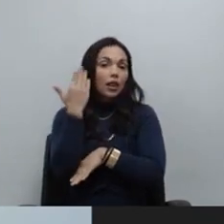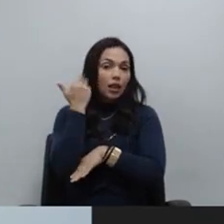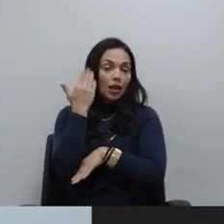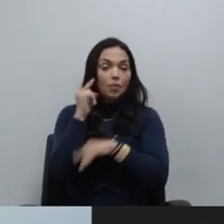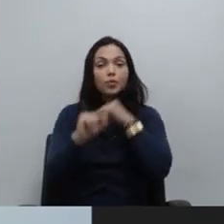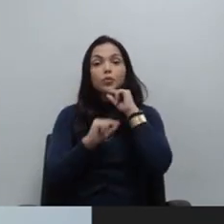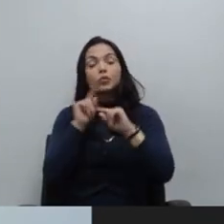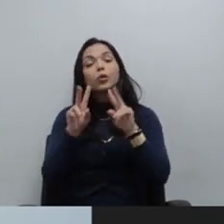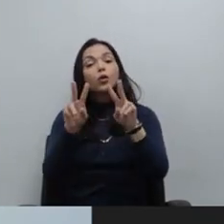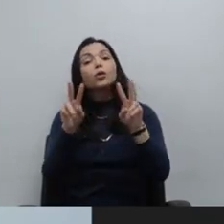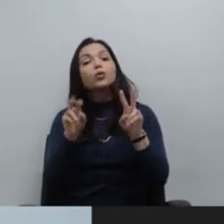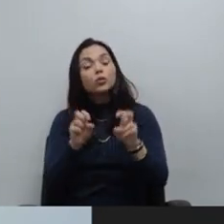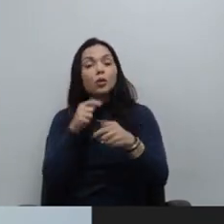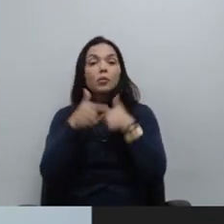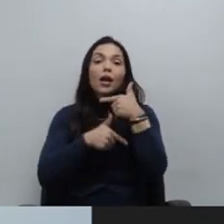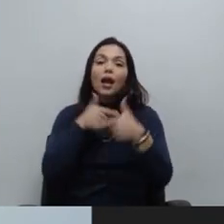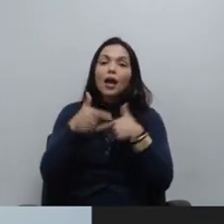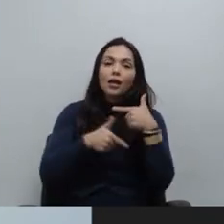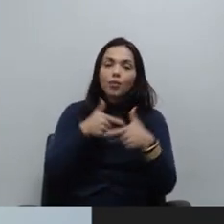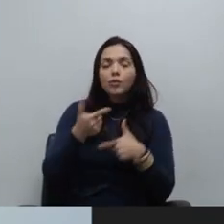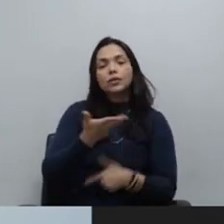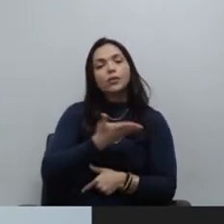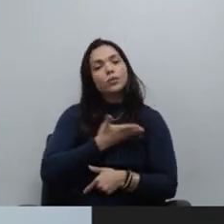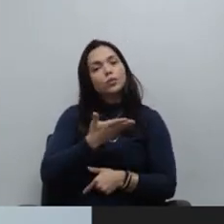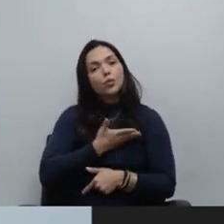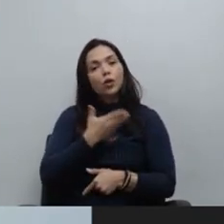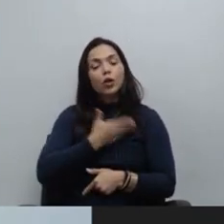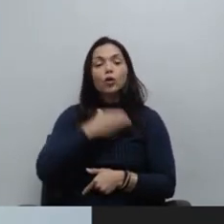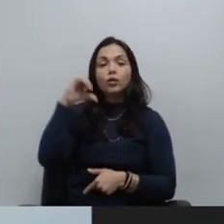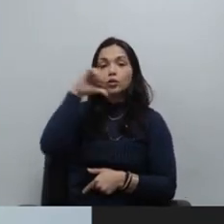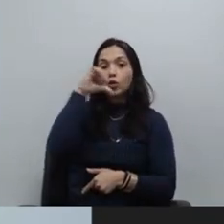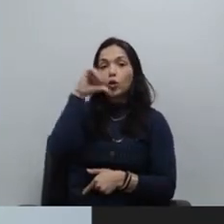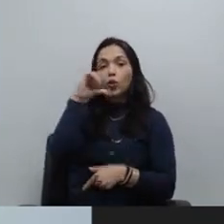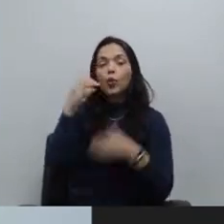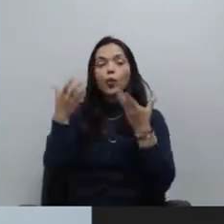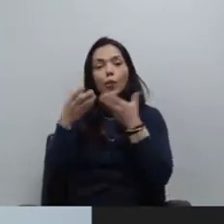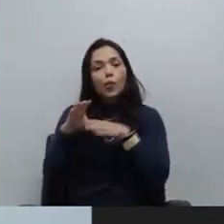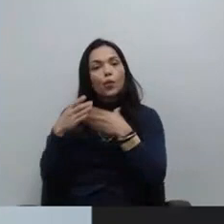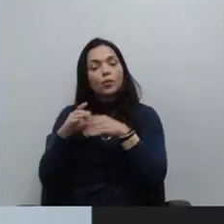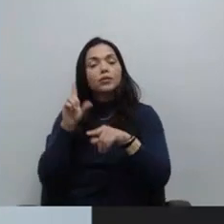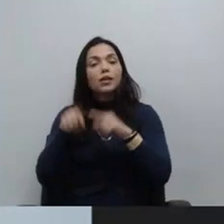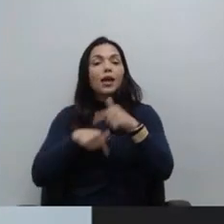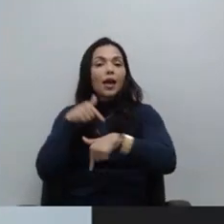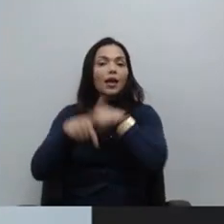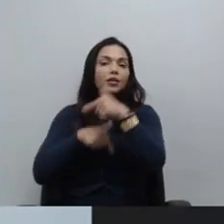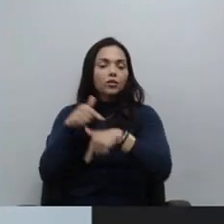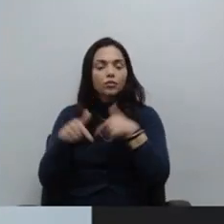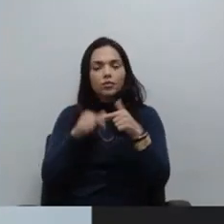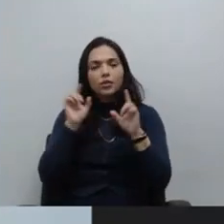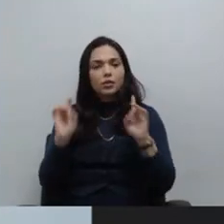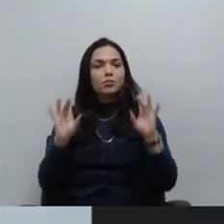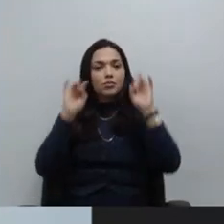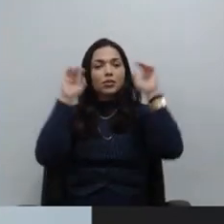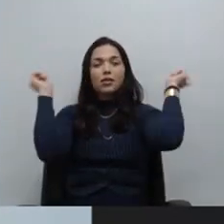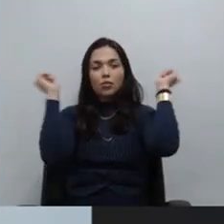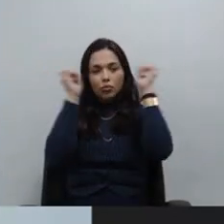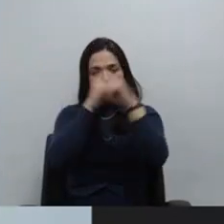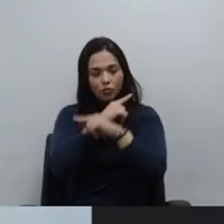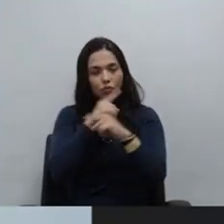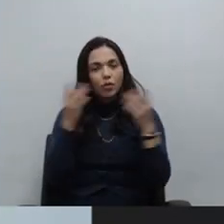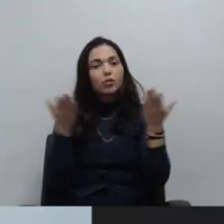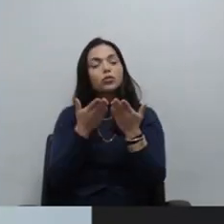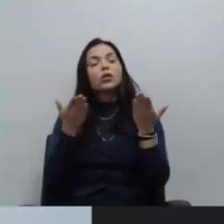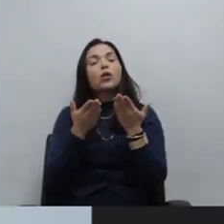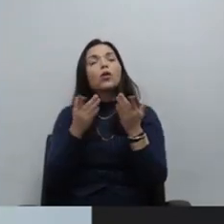diz respeito à atuação dos nossos colegas do nono concurso em atividades de especial dificuldade e agora também no